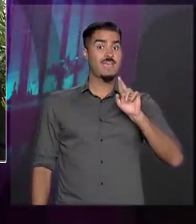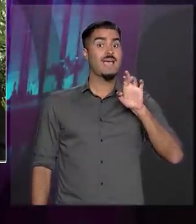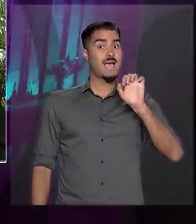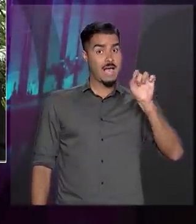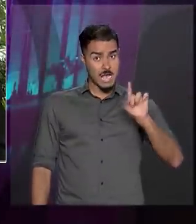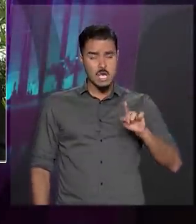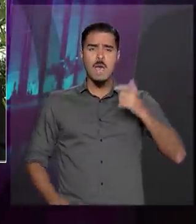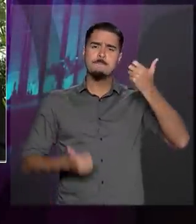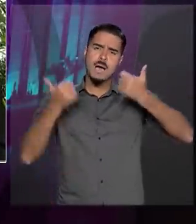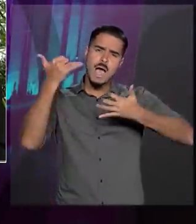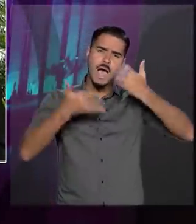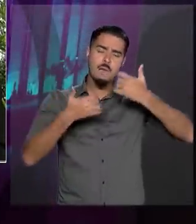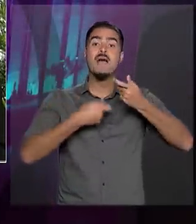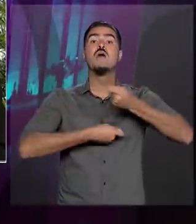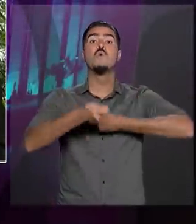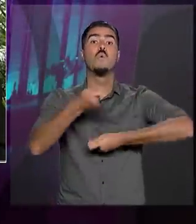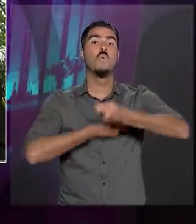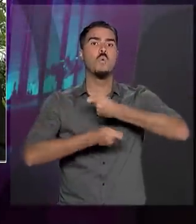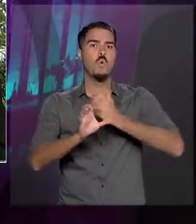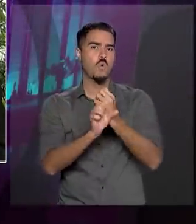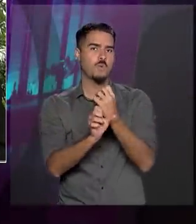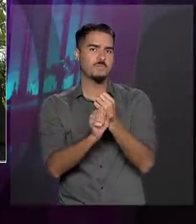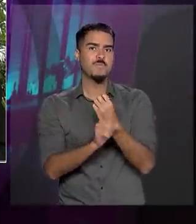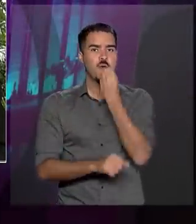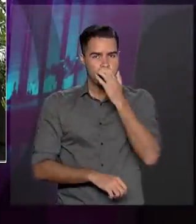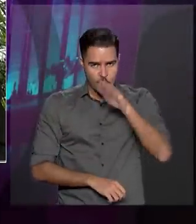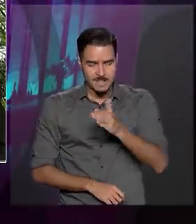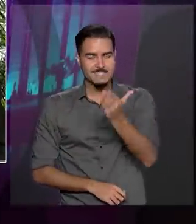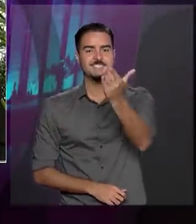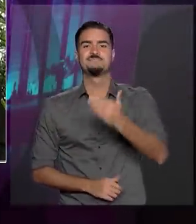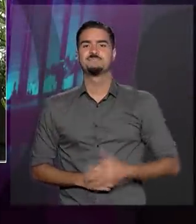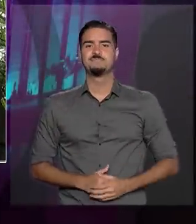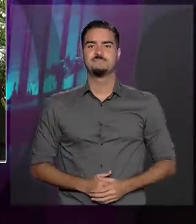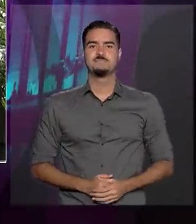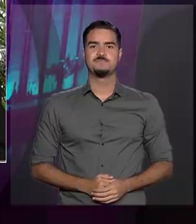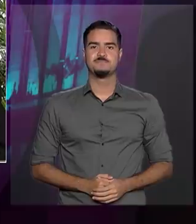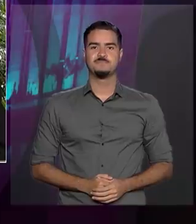informações sobre economia. Olá, Ricardo. Boa tarde para você.